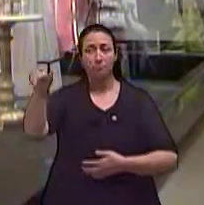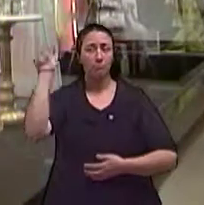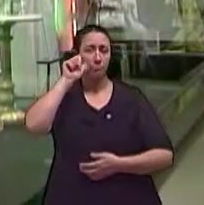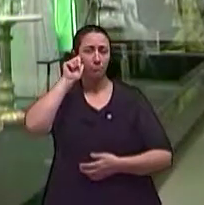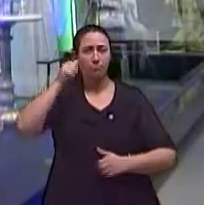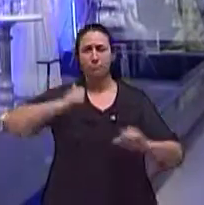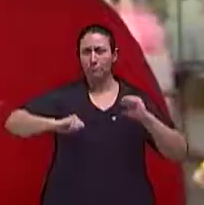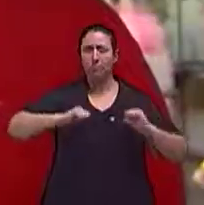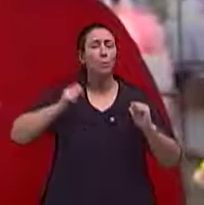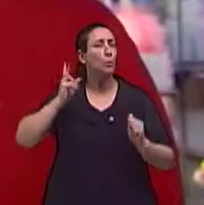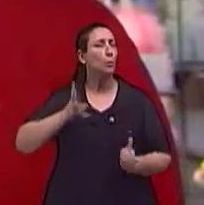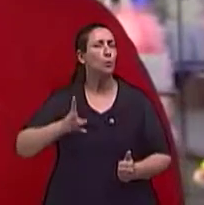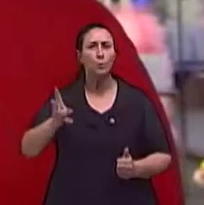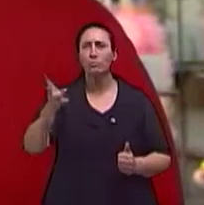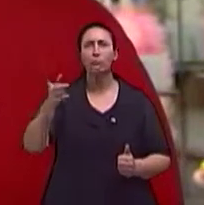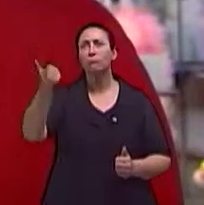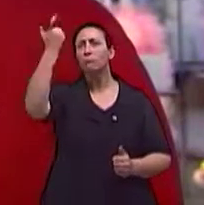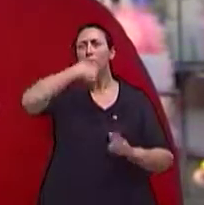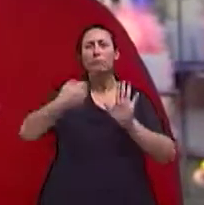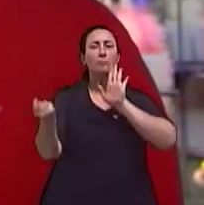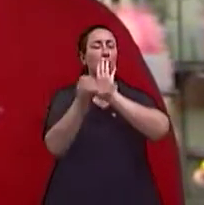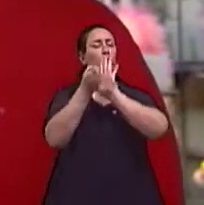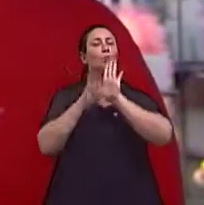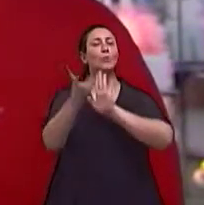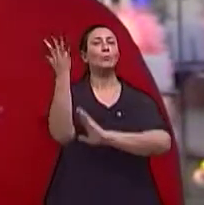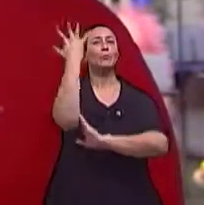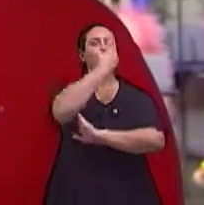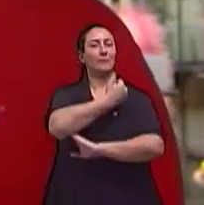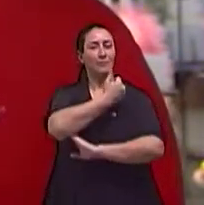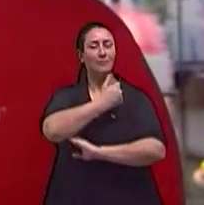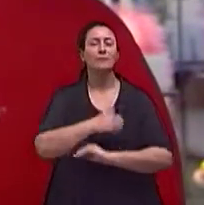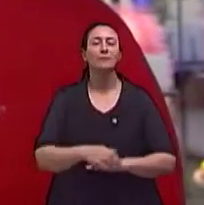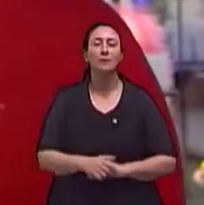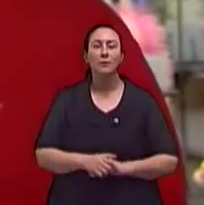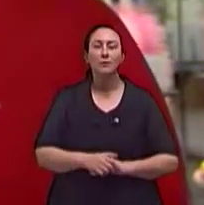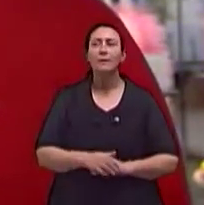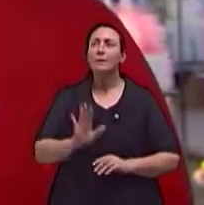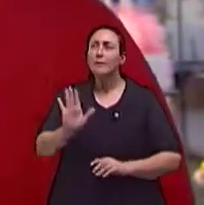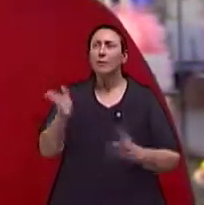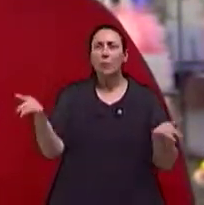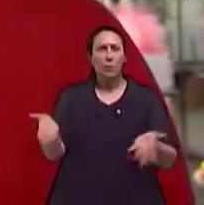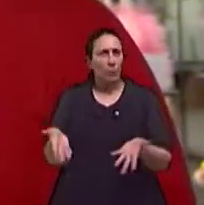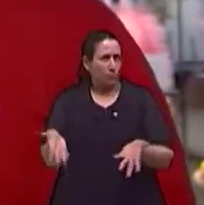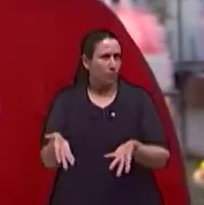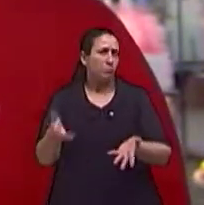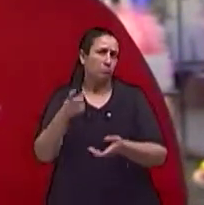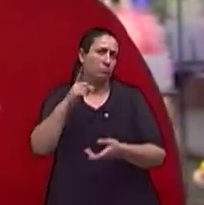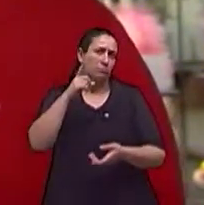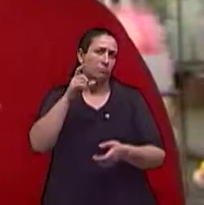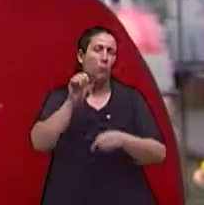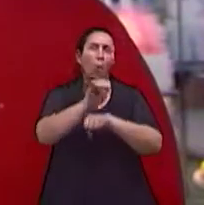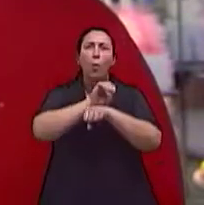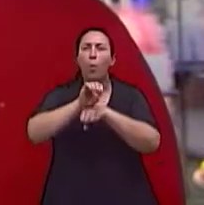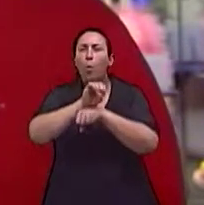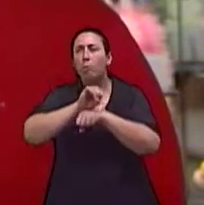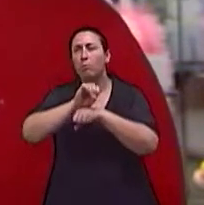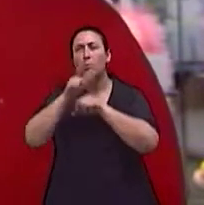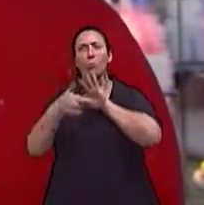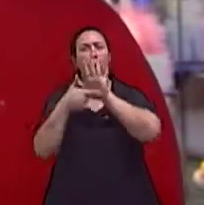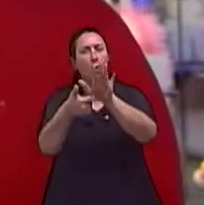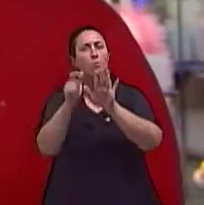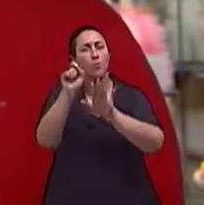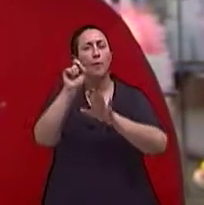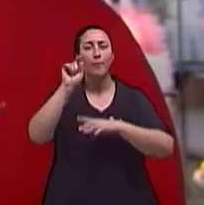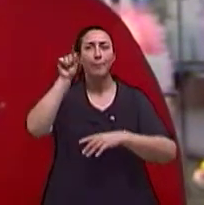mantiveram belas. Isso é uma coisa que vem muito daquela década de ouro, da época de ouro do cinema hollywoodiano,